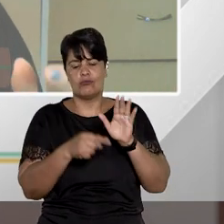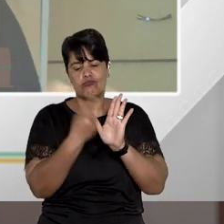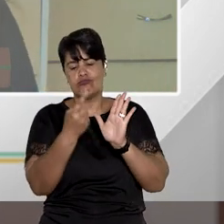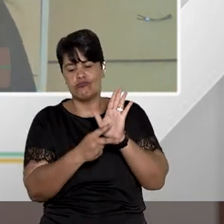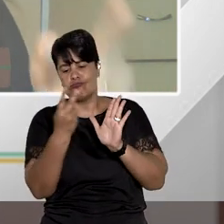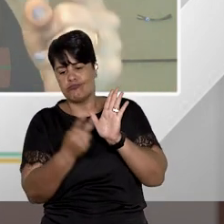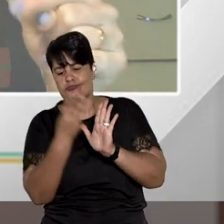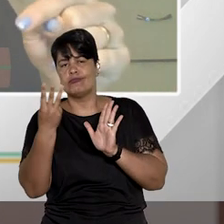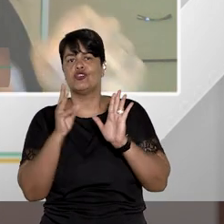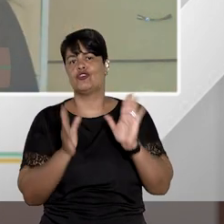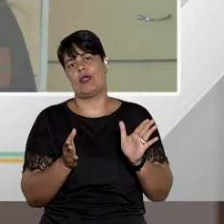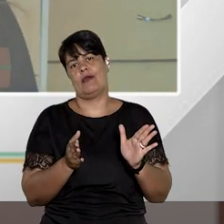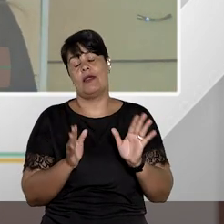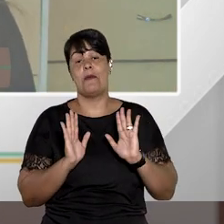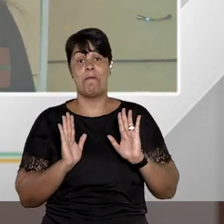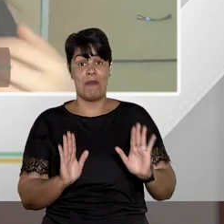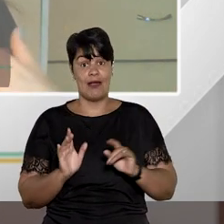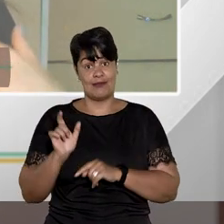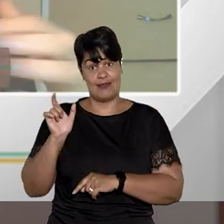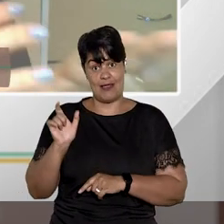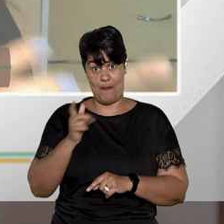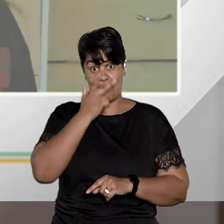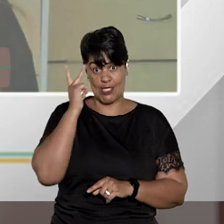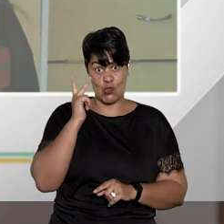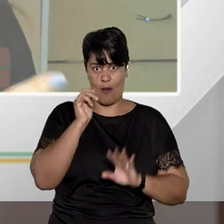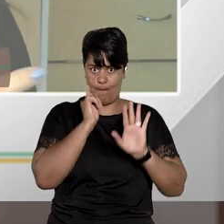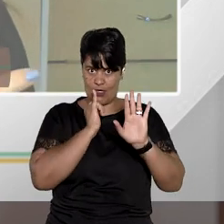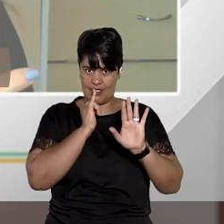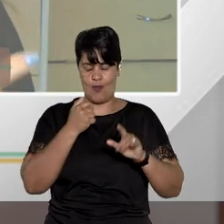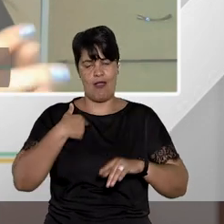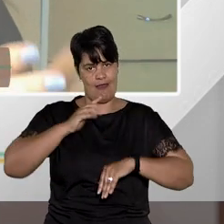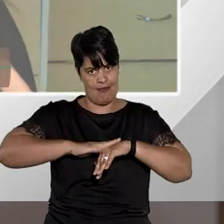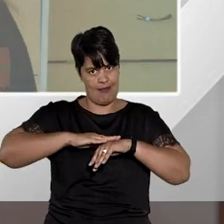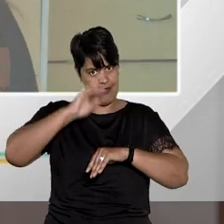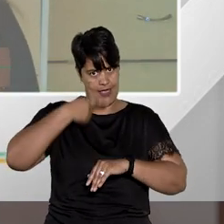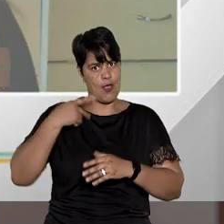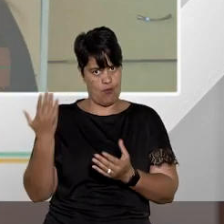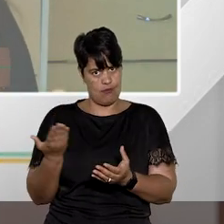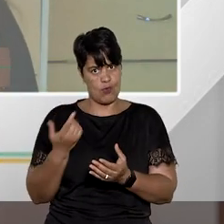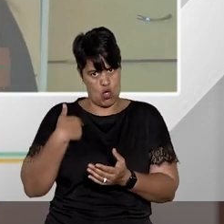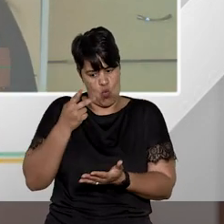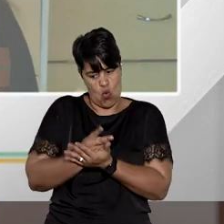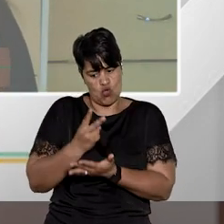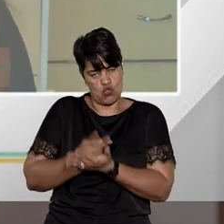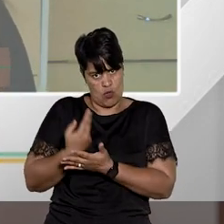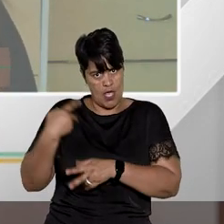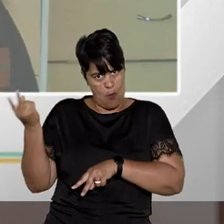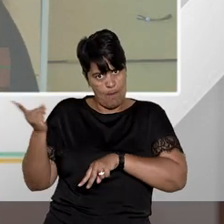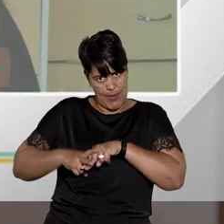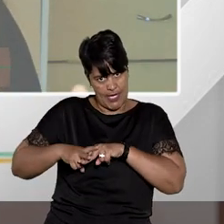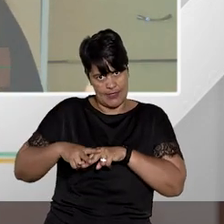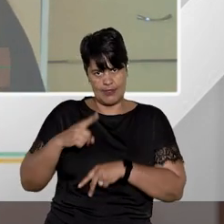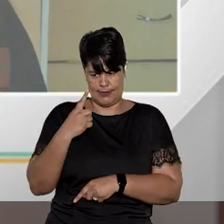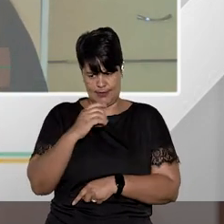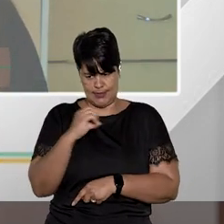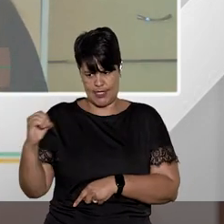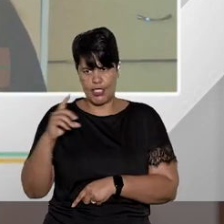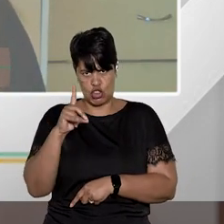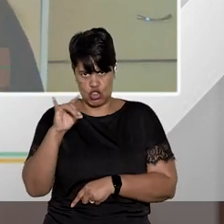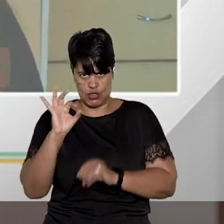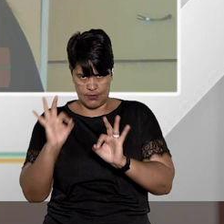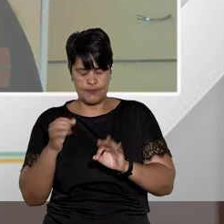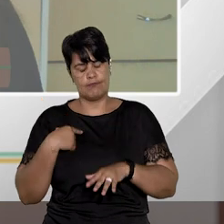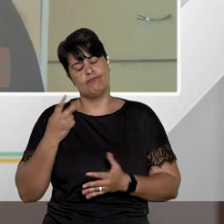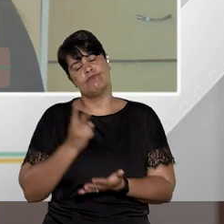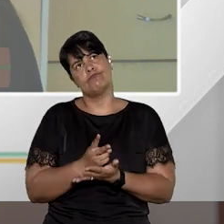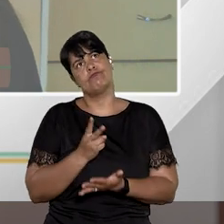anterior. Agora, essa mesma pessoa, eu, estou presa lá, continuo presa, estava há 100 dias, agora já se completaram